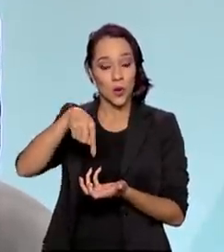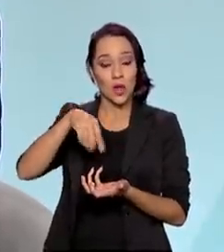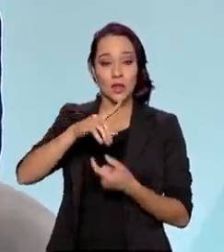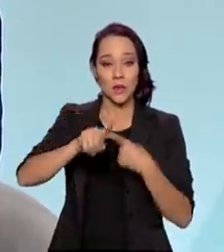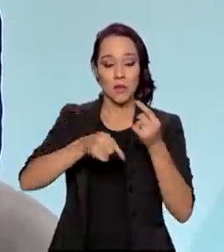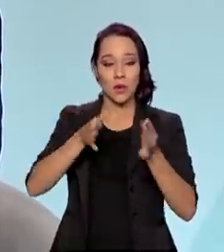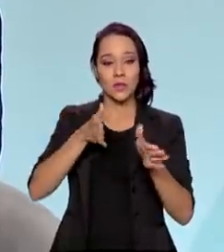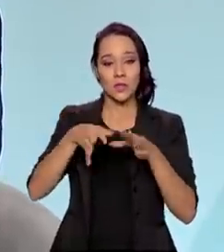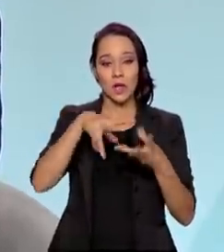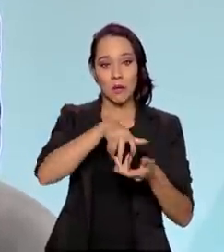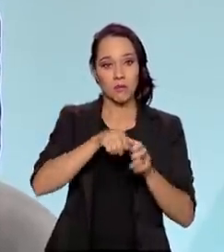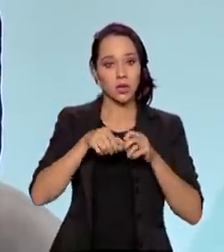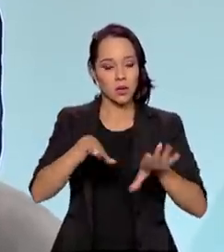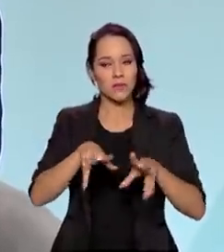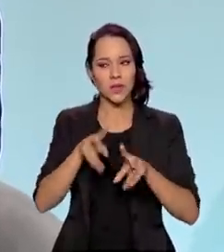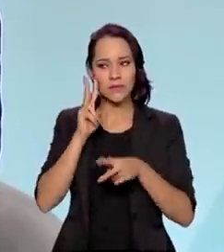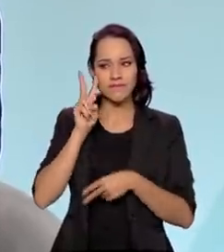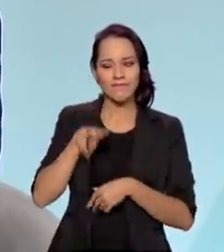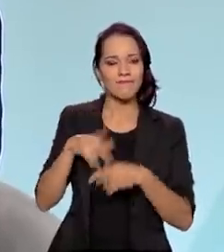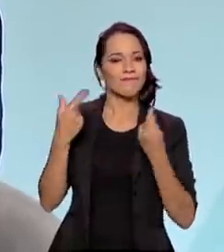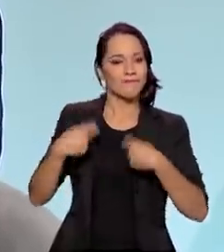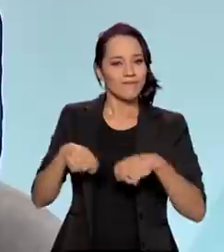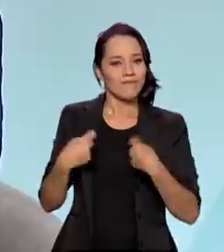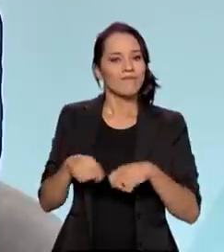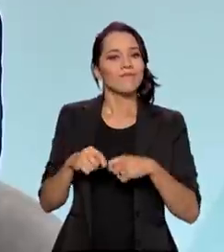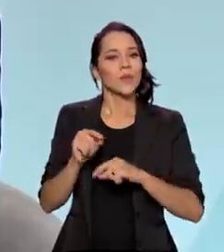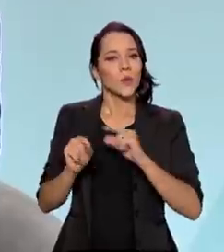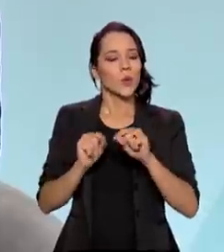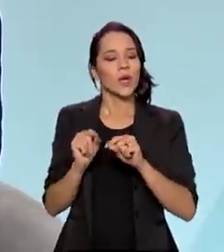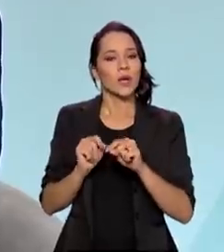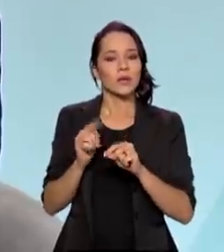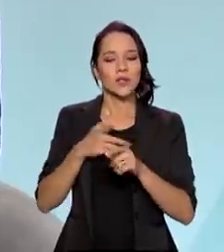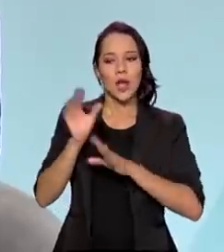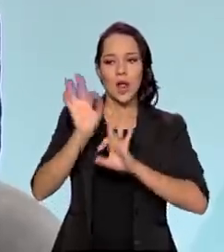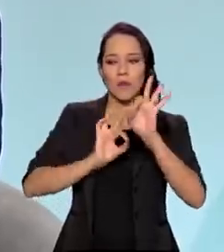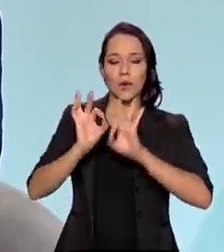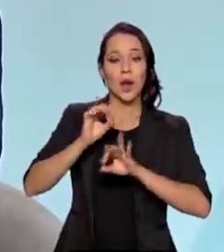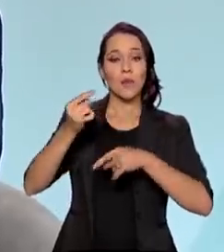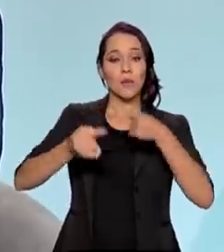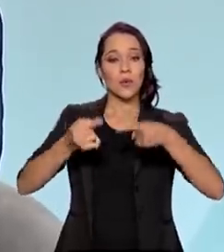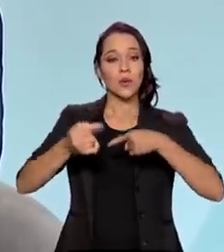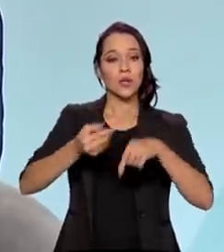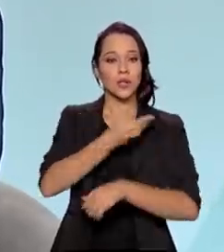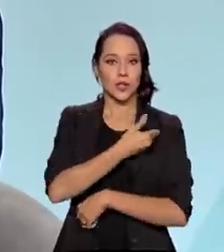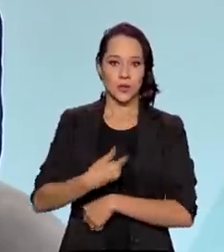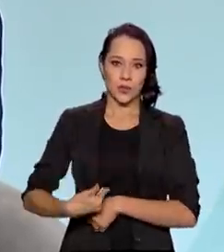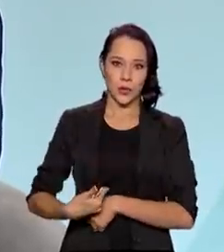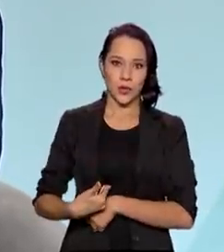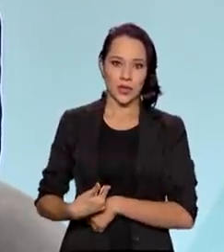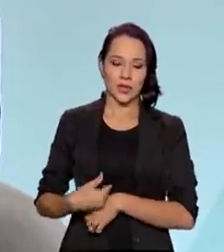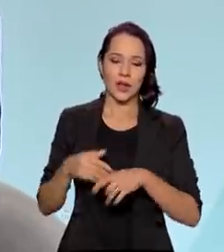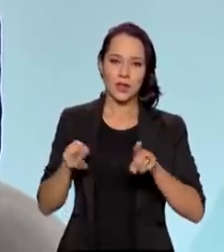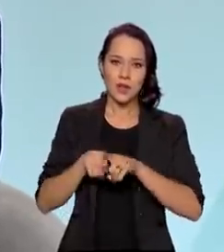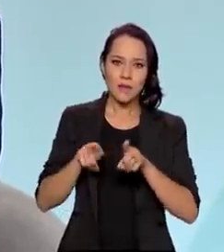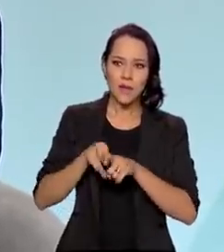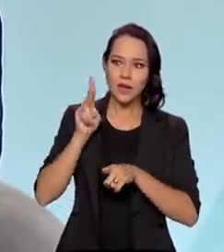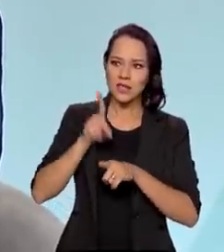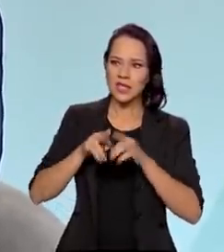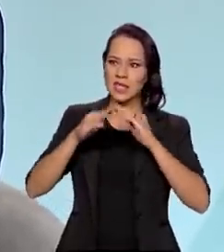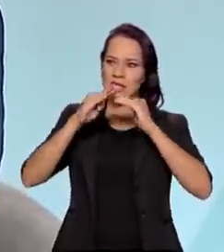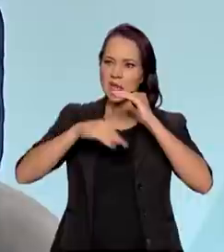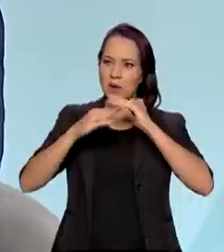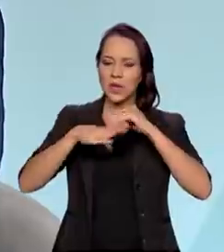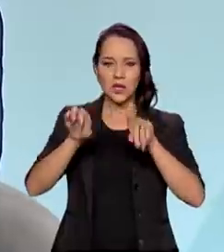da pandemia, viu a necessidade de formular políticas públicas, de atacar a desigualdade